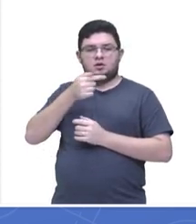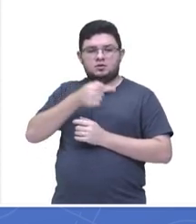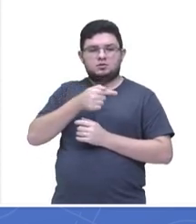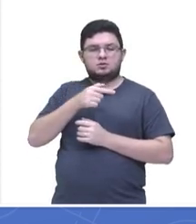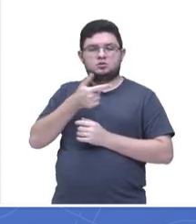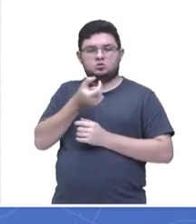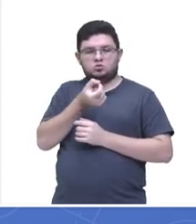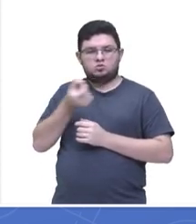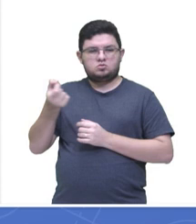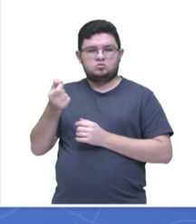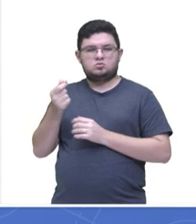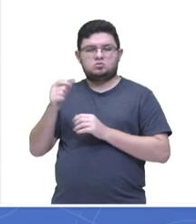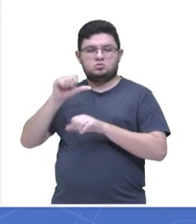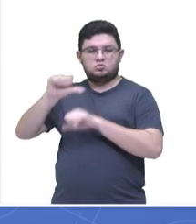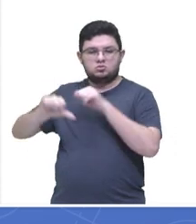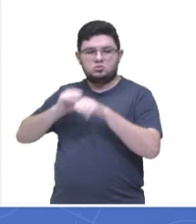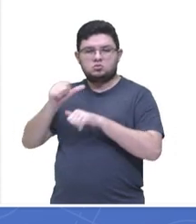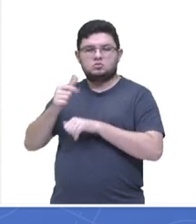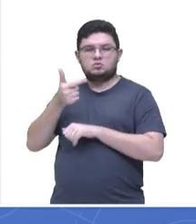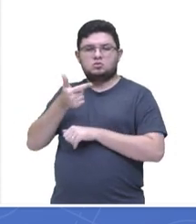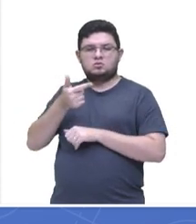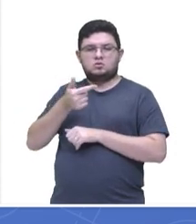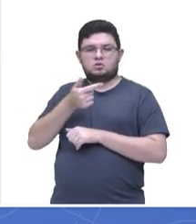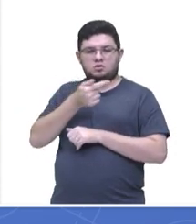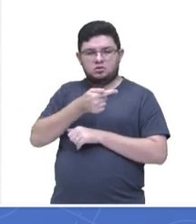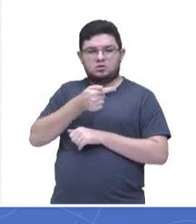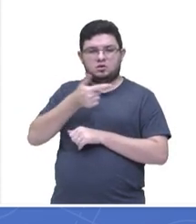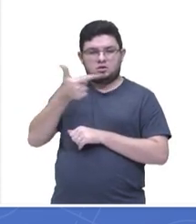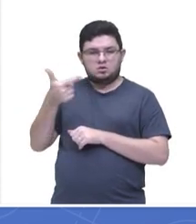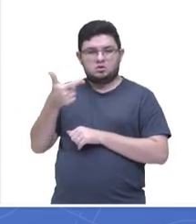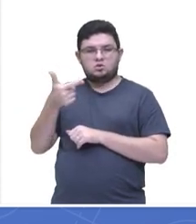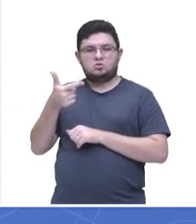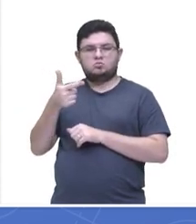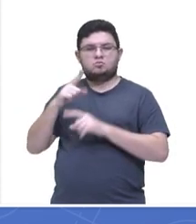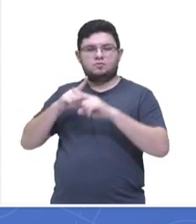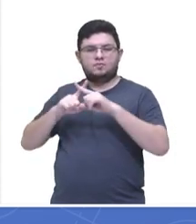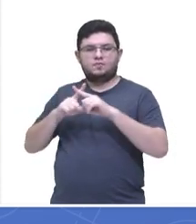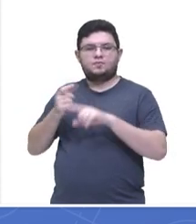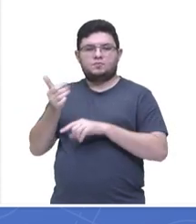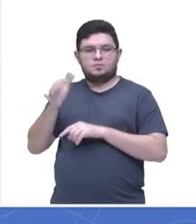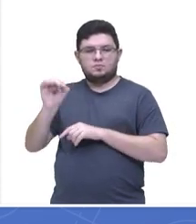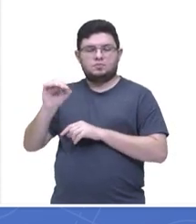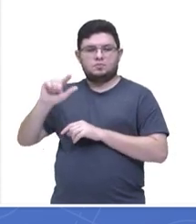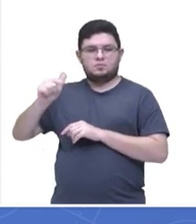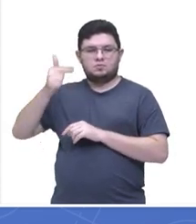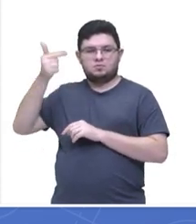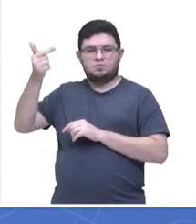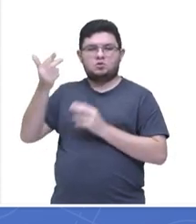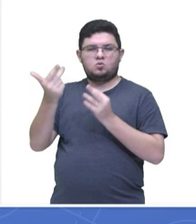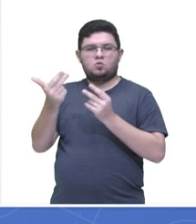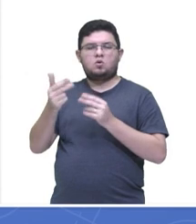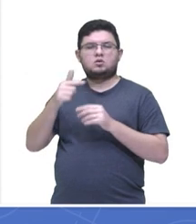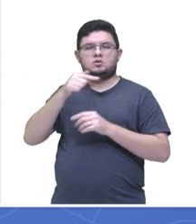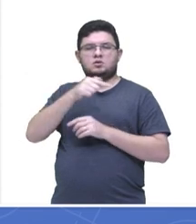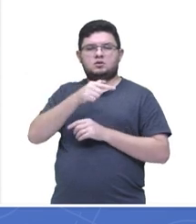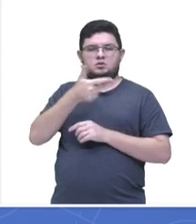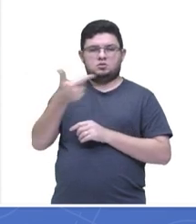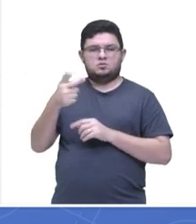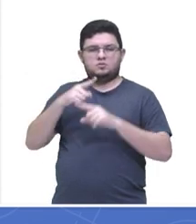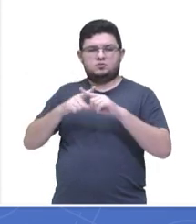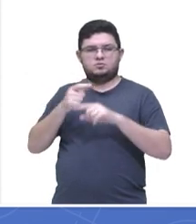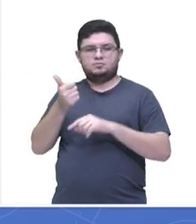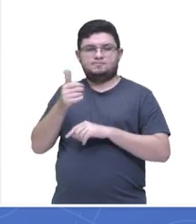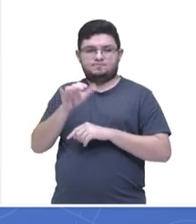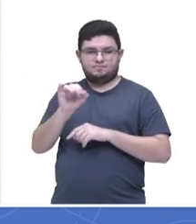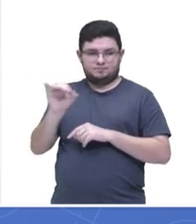que é 72 vezes 100. Então ficou, olha, multiplicação de potência de mesma base, 10³. Repete a